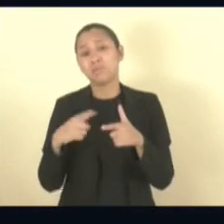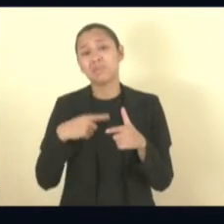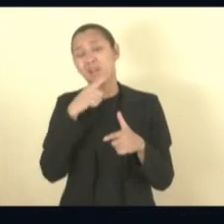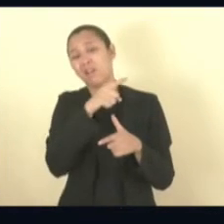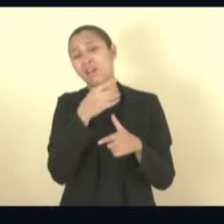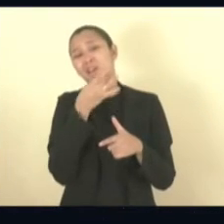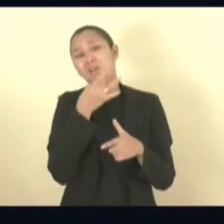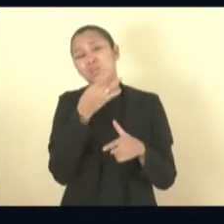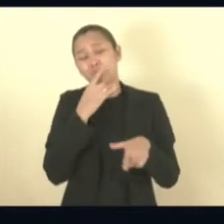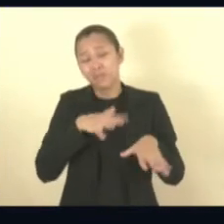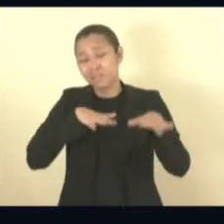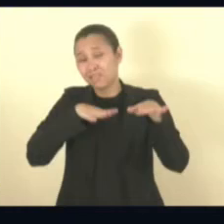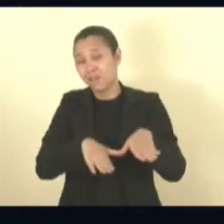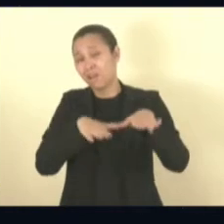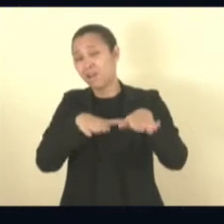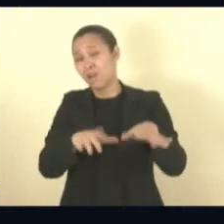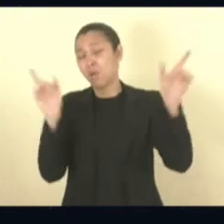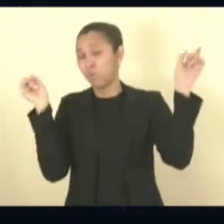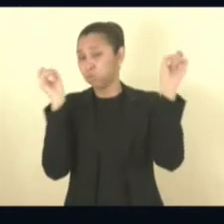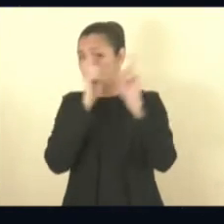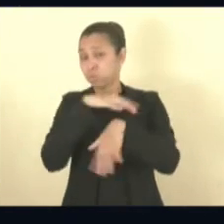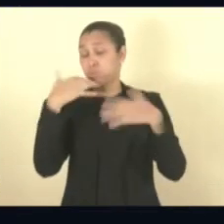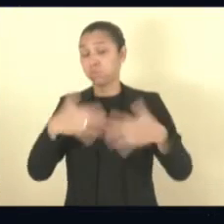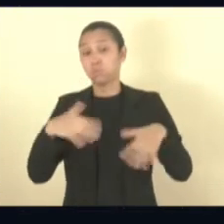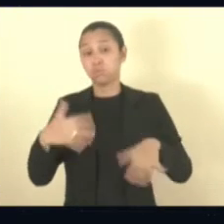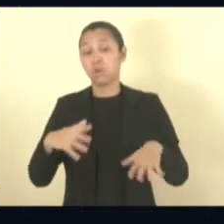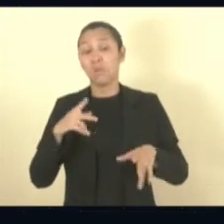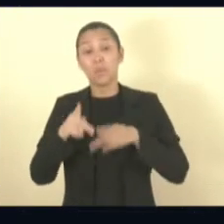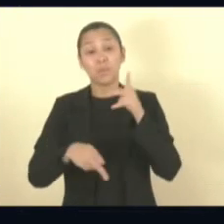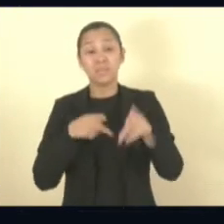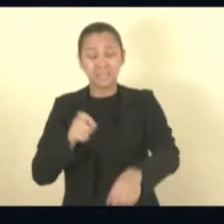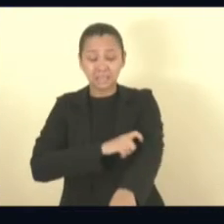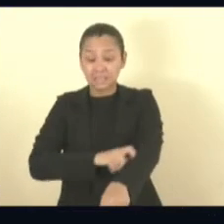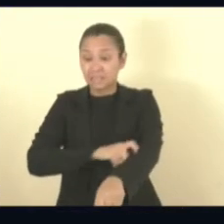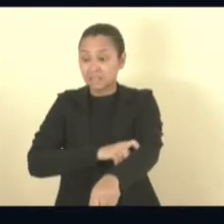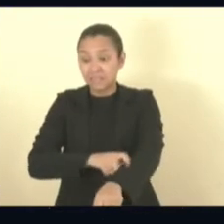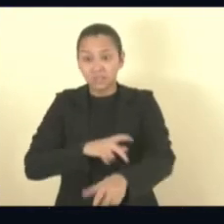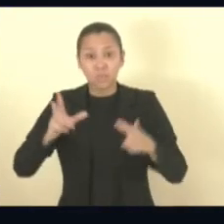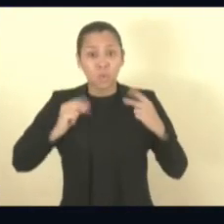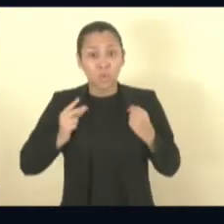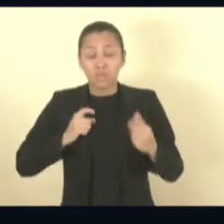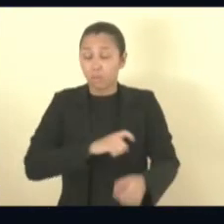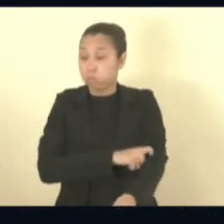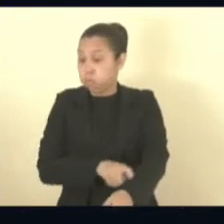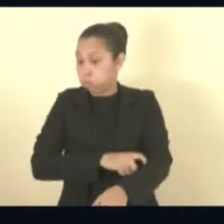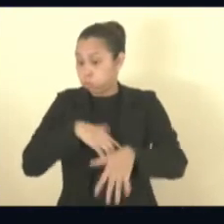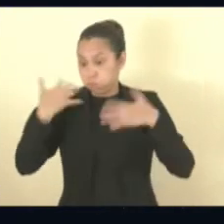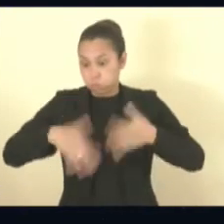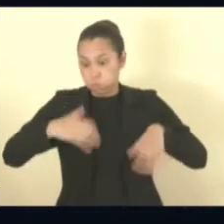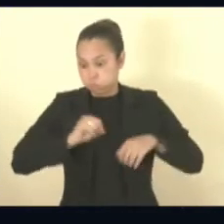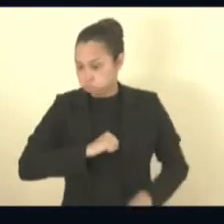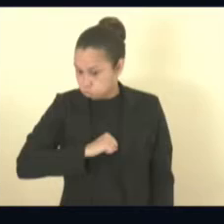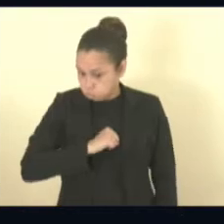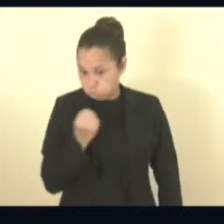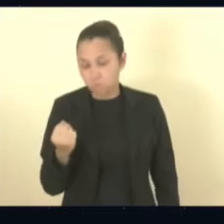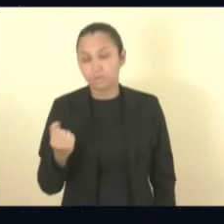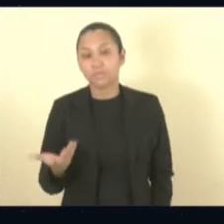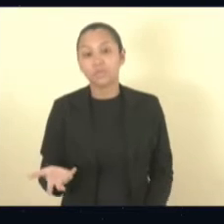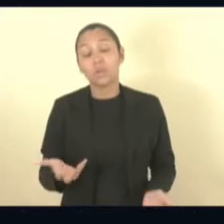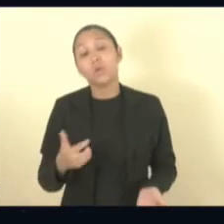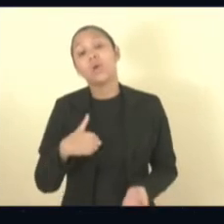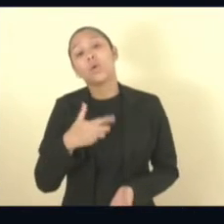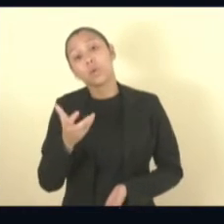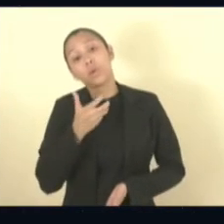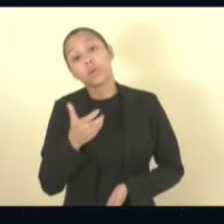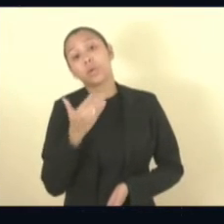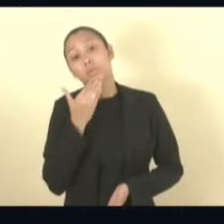Cachoeiro, que está trazendo um nervosismo permanente a todos os motoristas. De antemão, eu gostaria de fazer